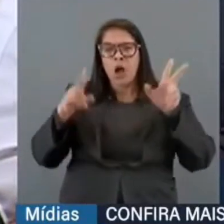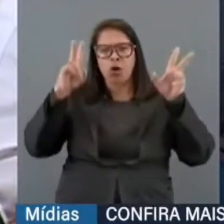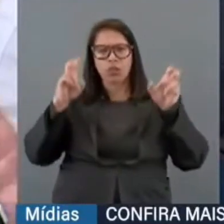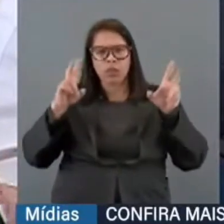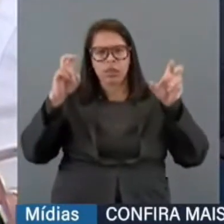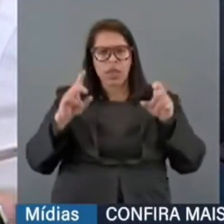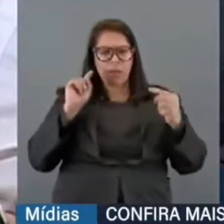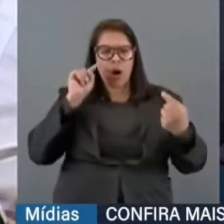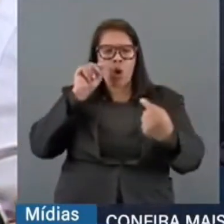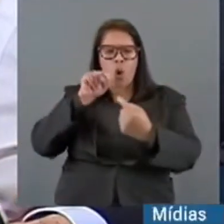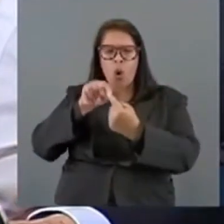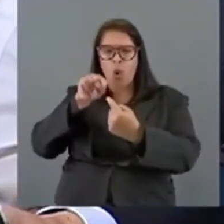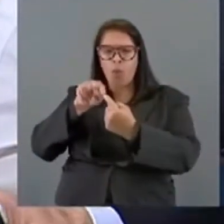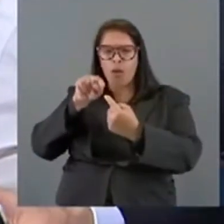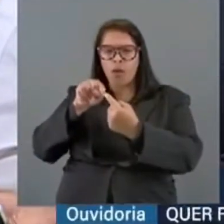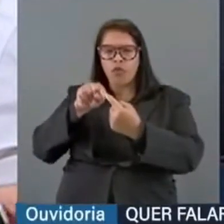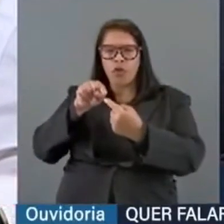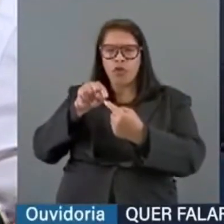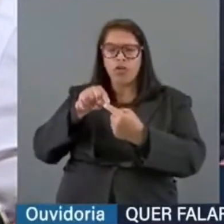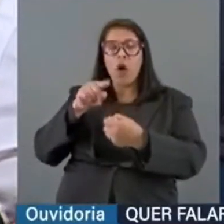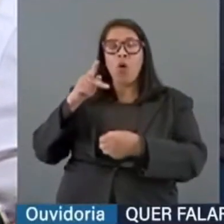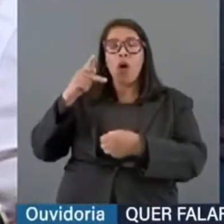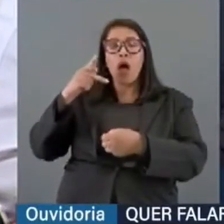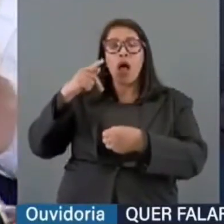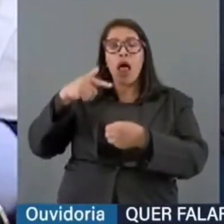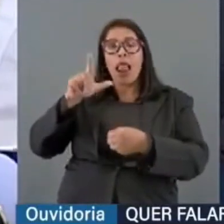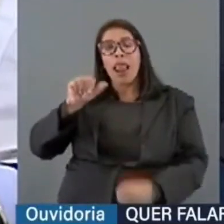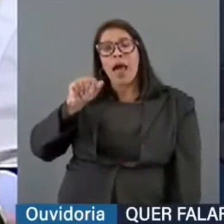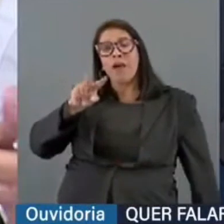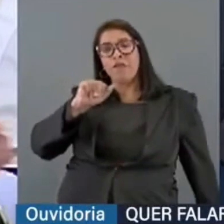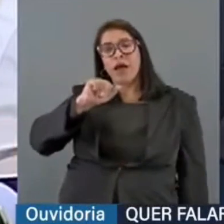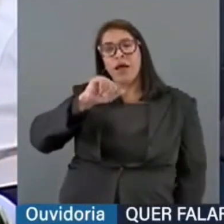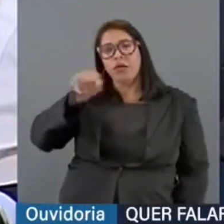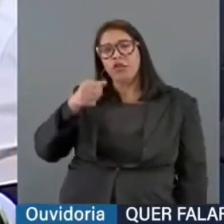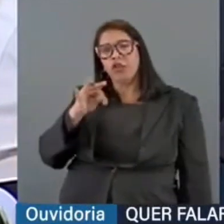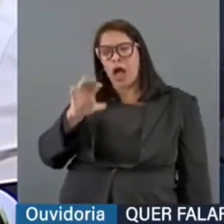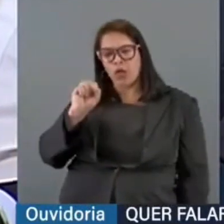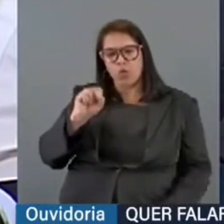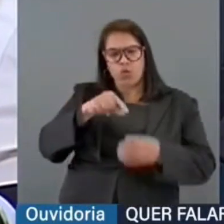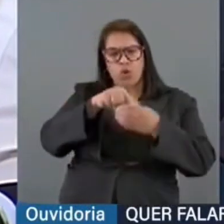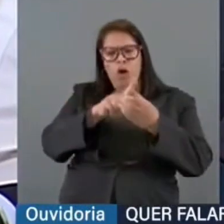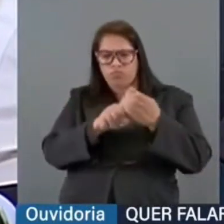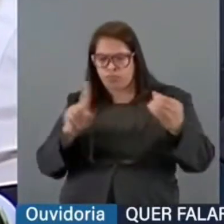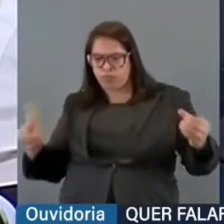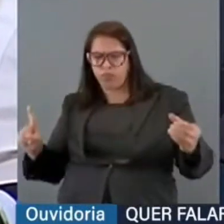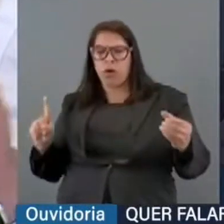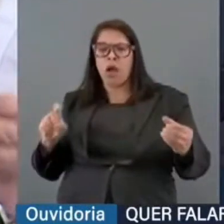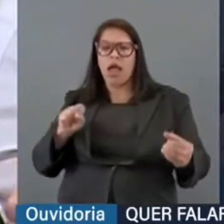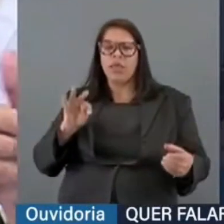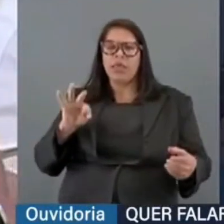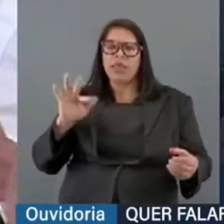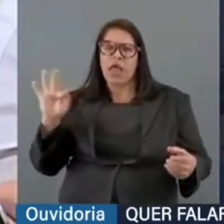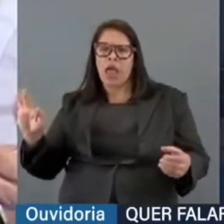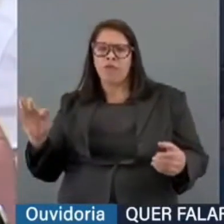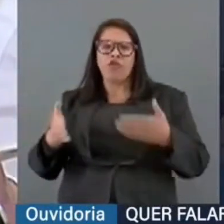a esses objetivos da Operação Lava Jato, se Vossa Excelência se afastaria no Supremo Tribunal Federal de